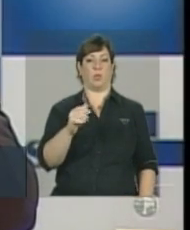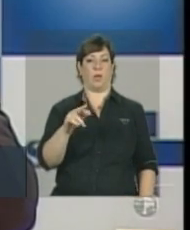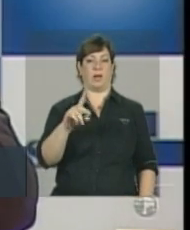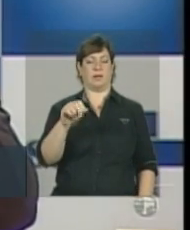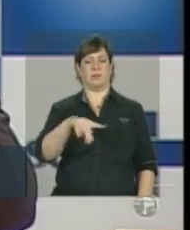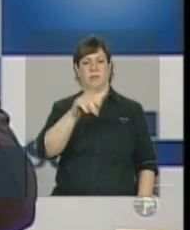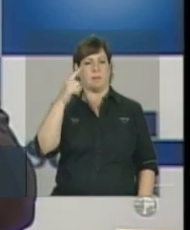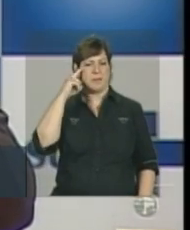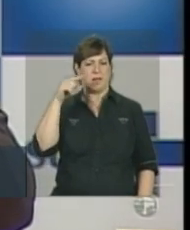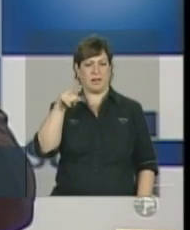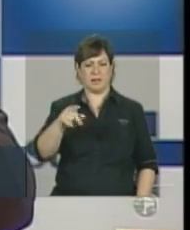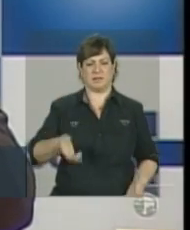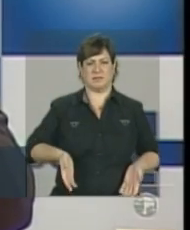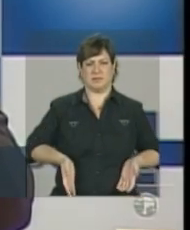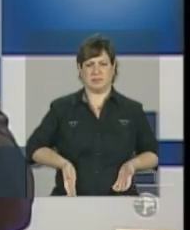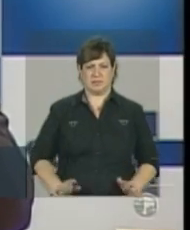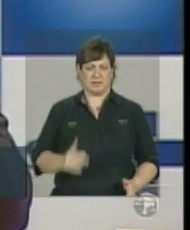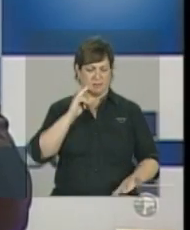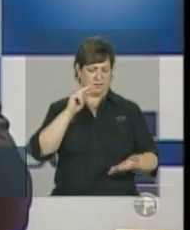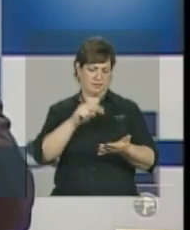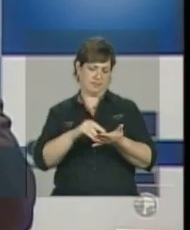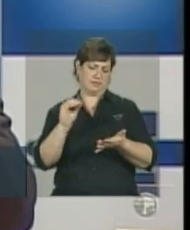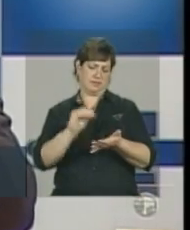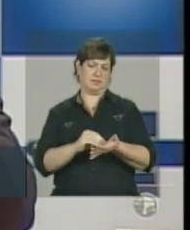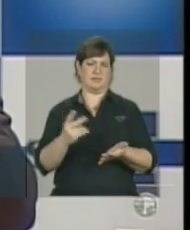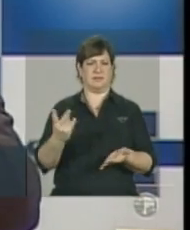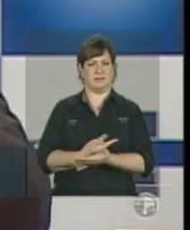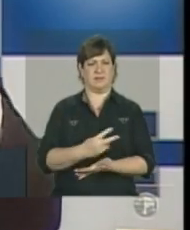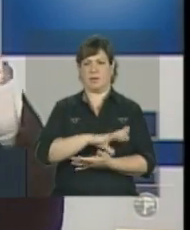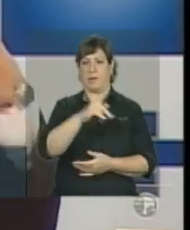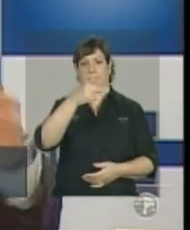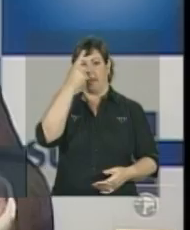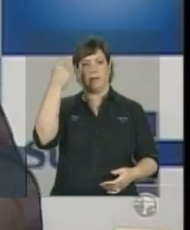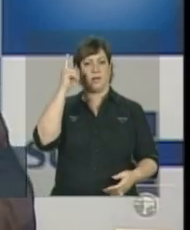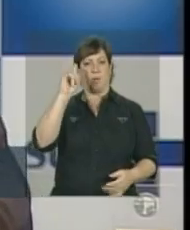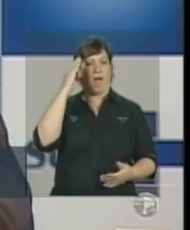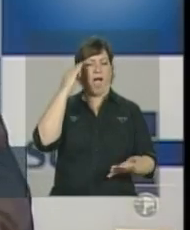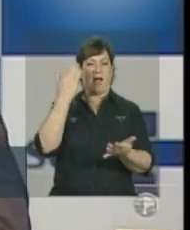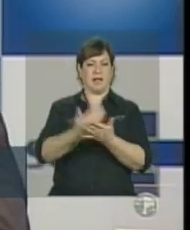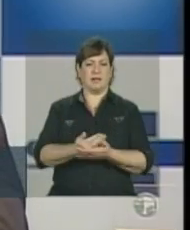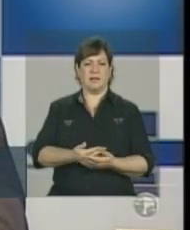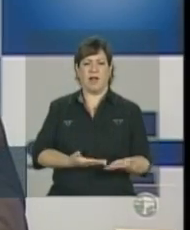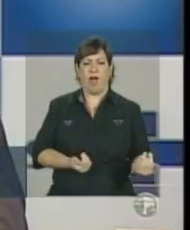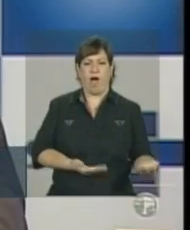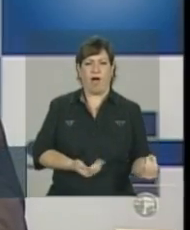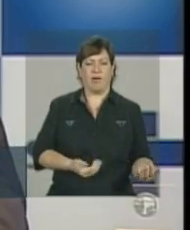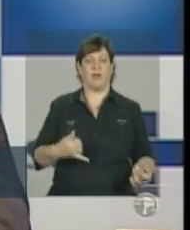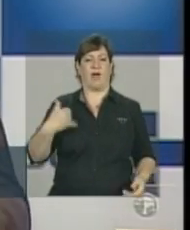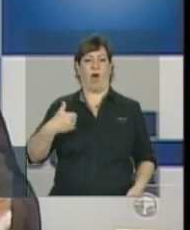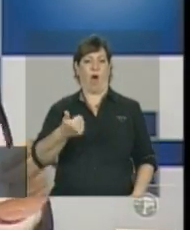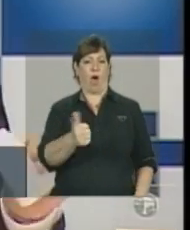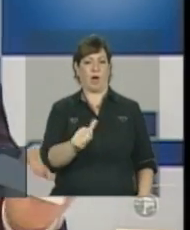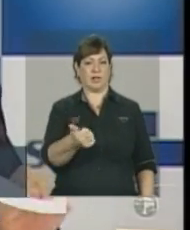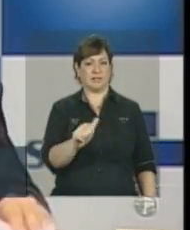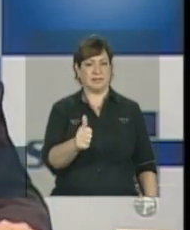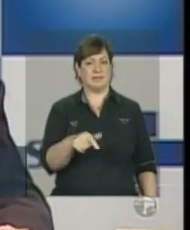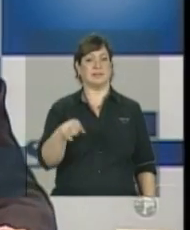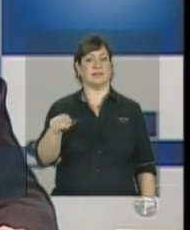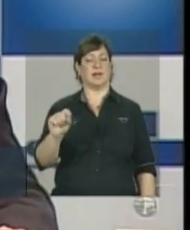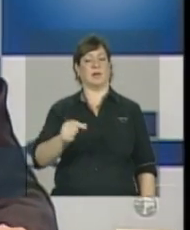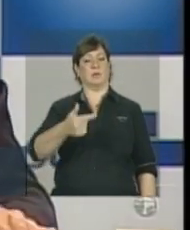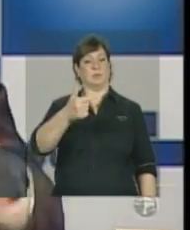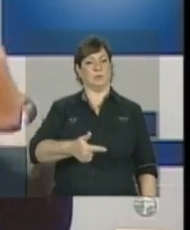pessoal achou que tinha um erro na inscrição. O pessoal nem acreditou que podia, mas a Maria Eduarda, com 11 anos de idade, foi a